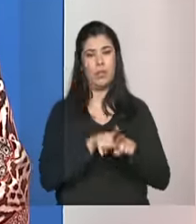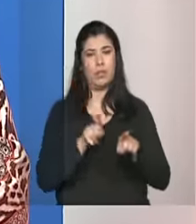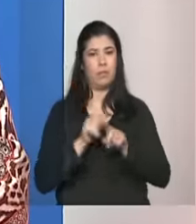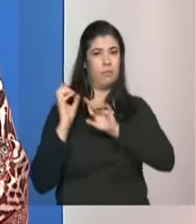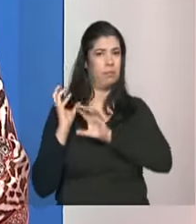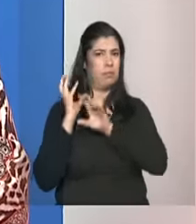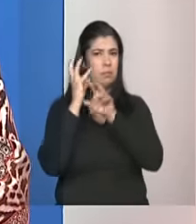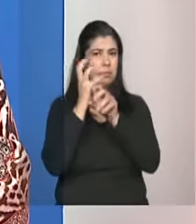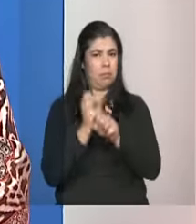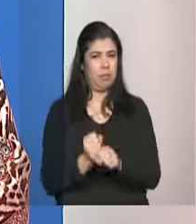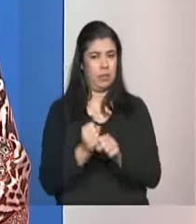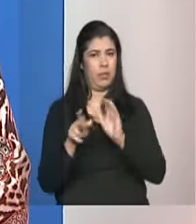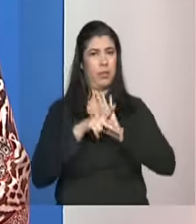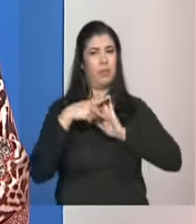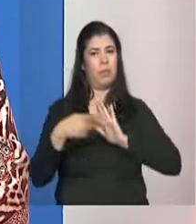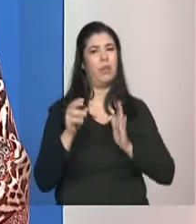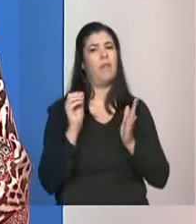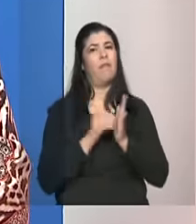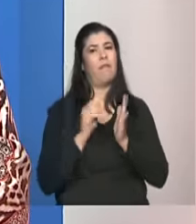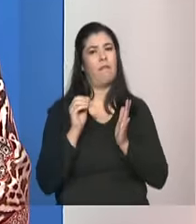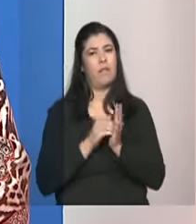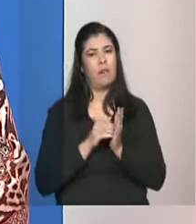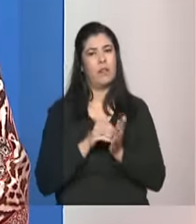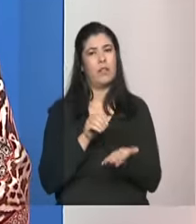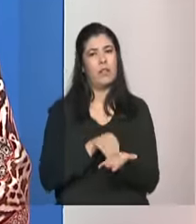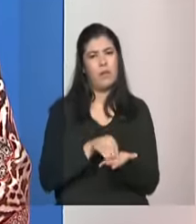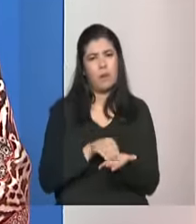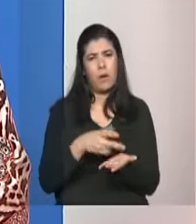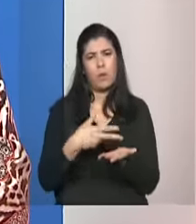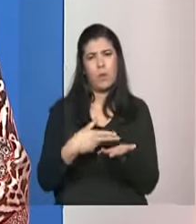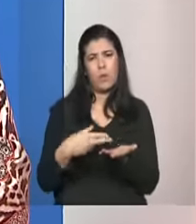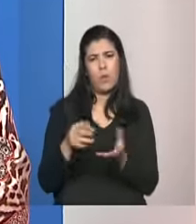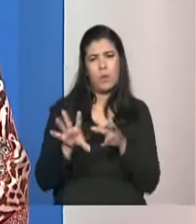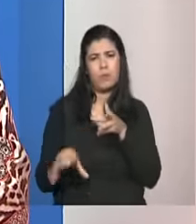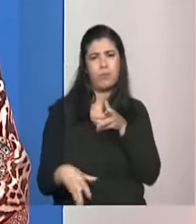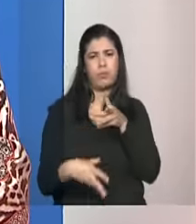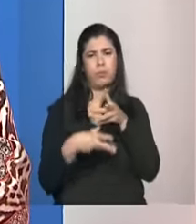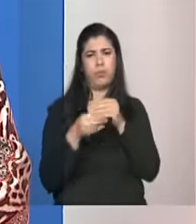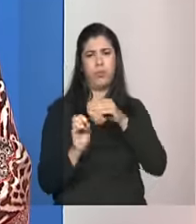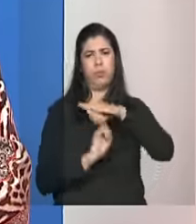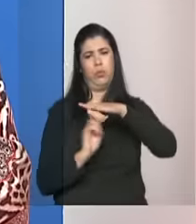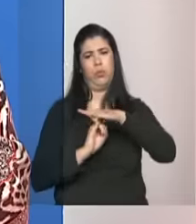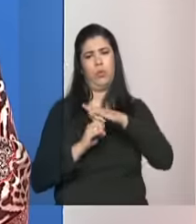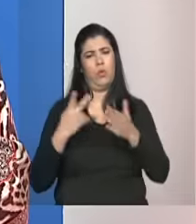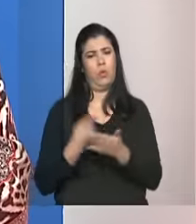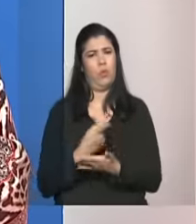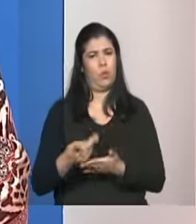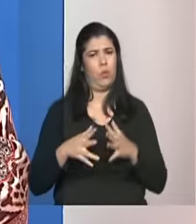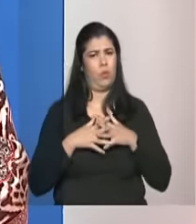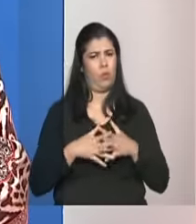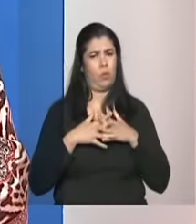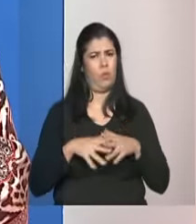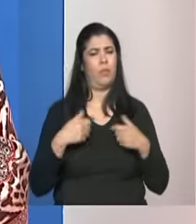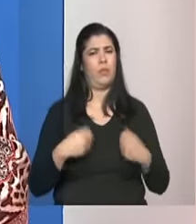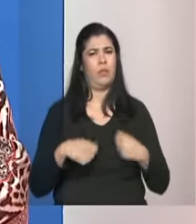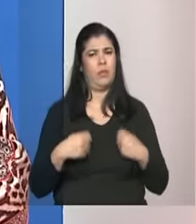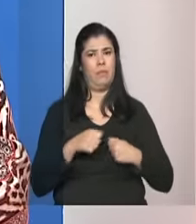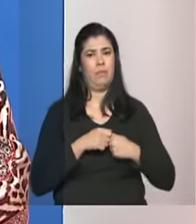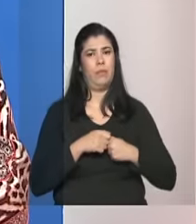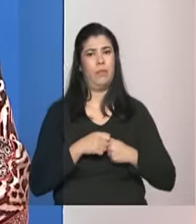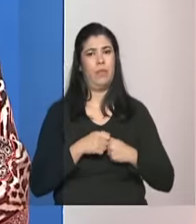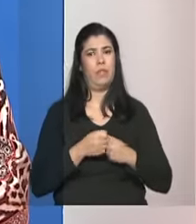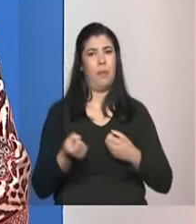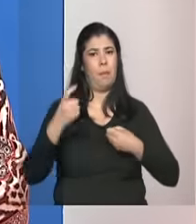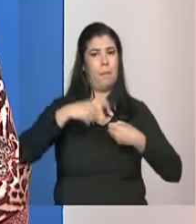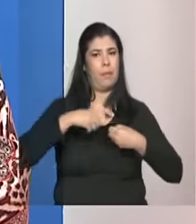incompletude institucional nós estamos falando de demandas complexas de situações complexas que exige articulação em rede então acho que